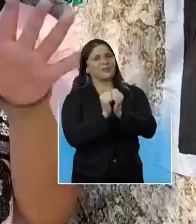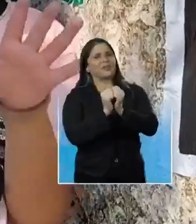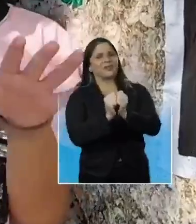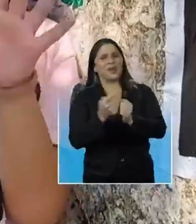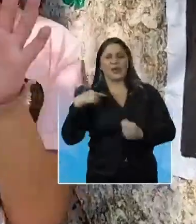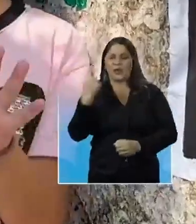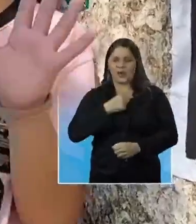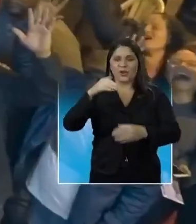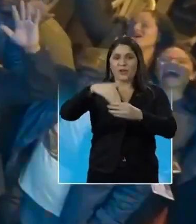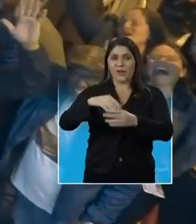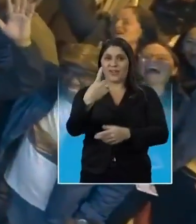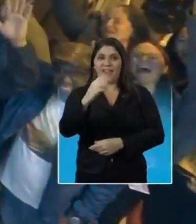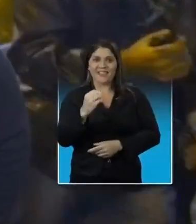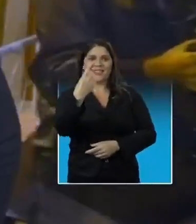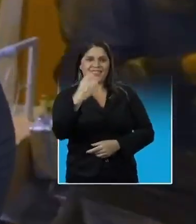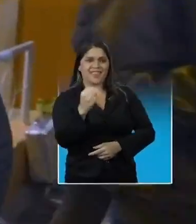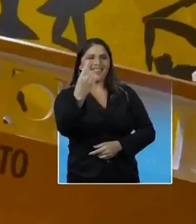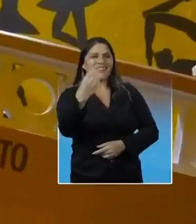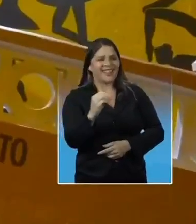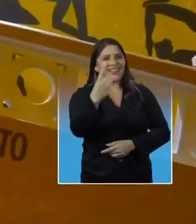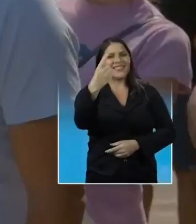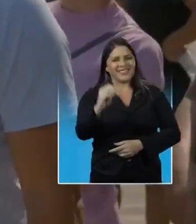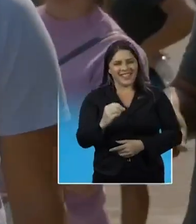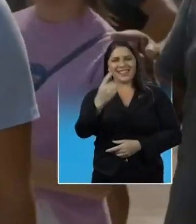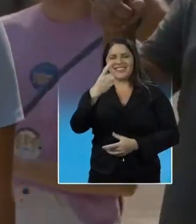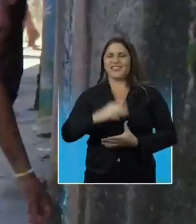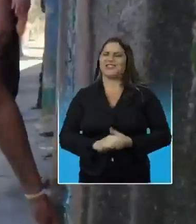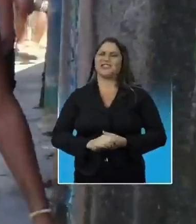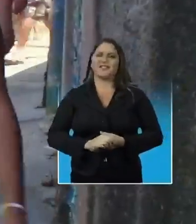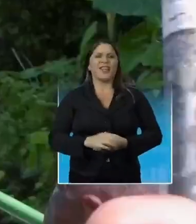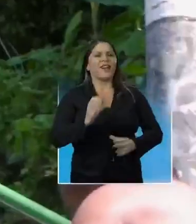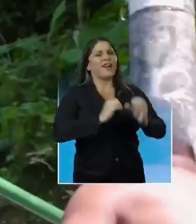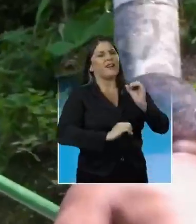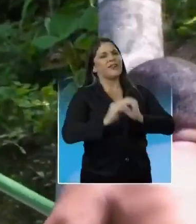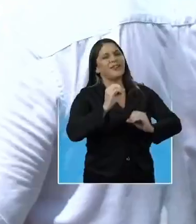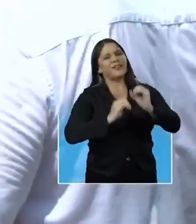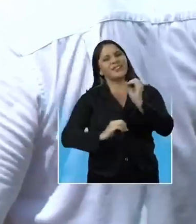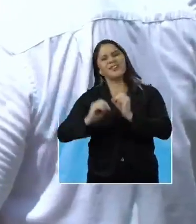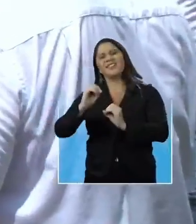Nosso voto é 10. 10, 10, 10, 10. Uh,